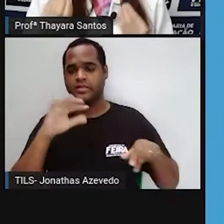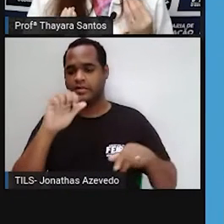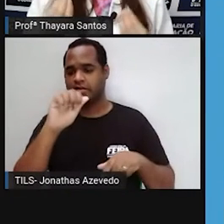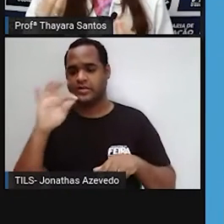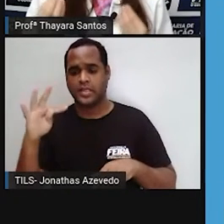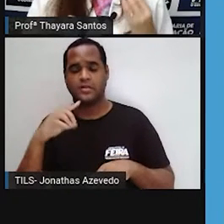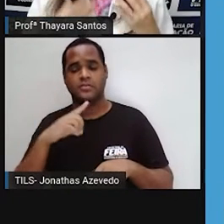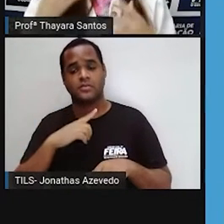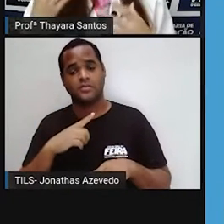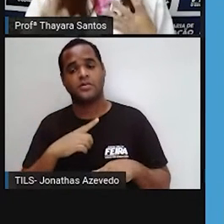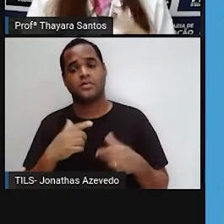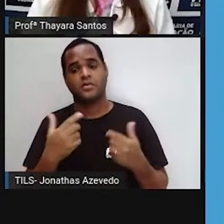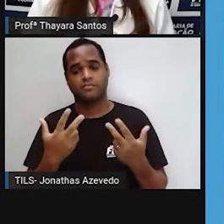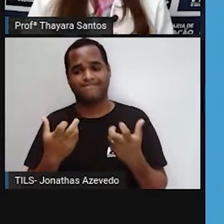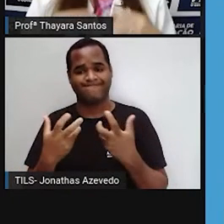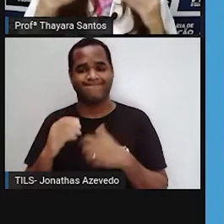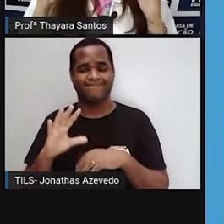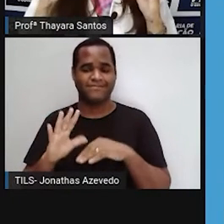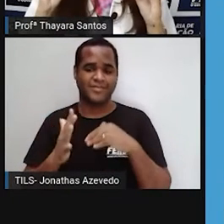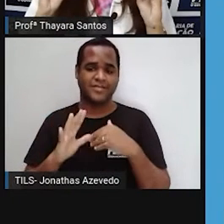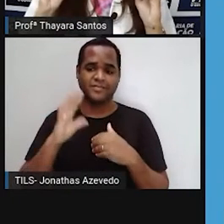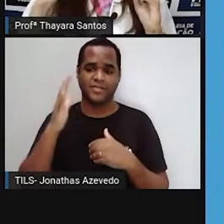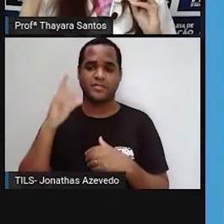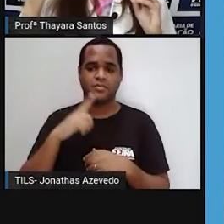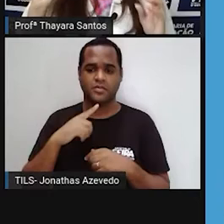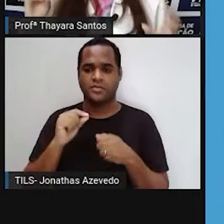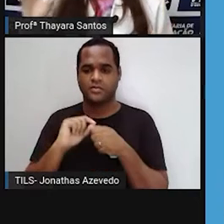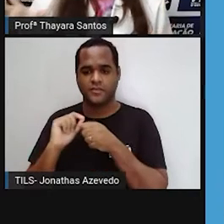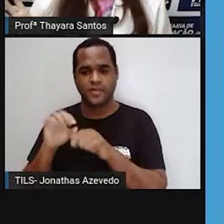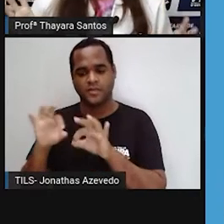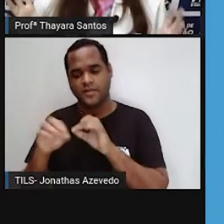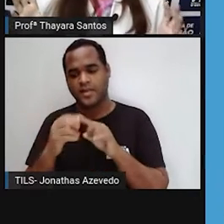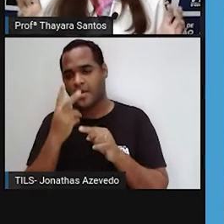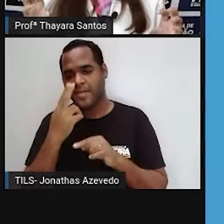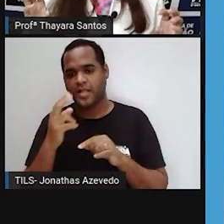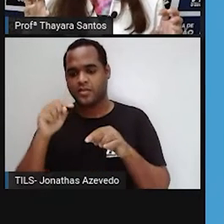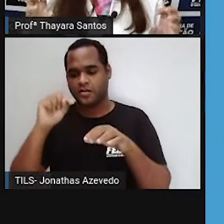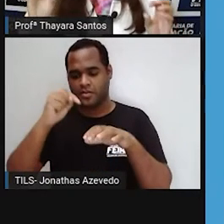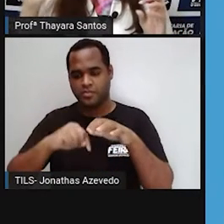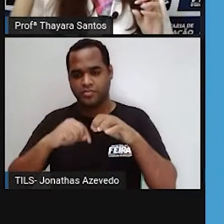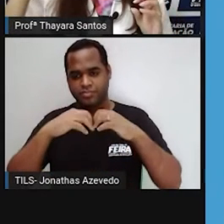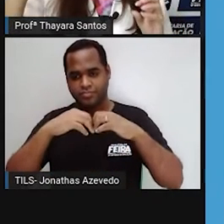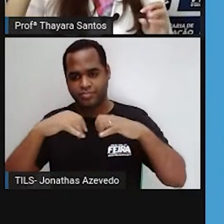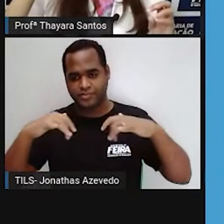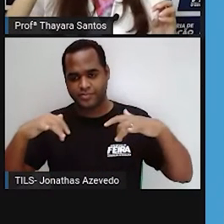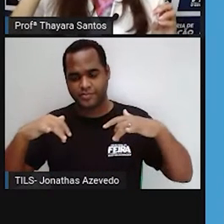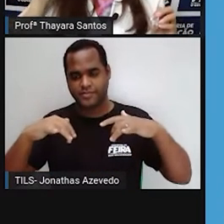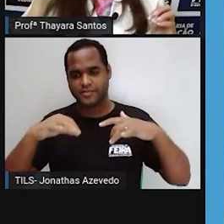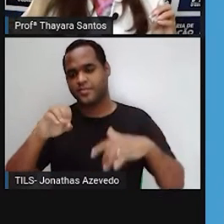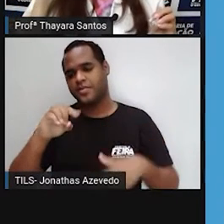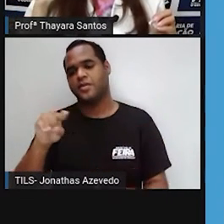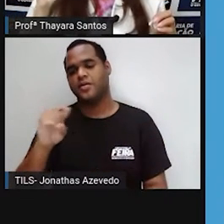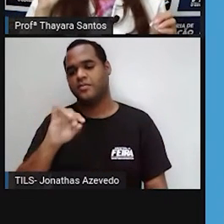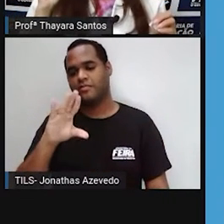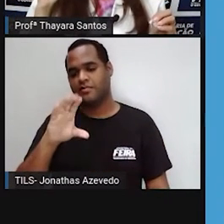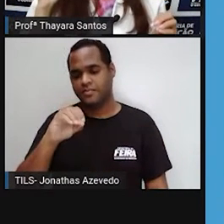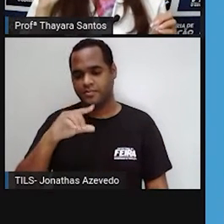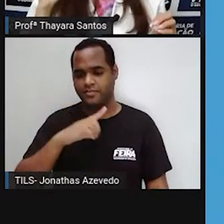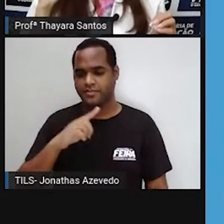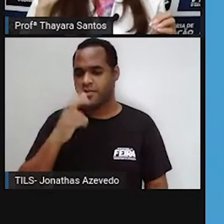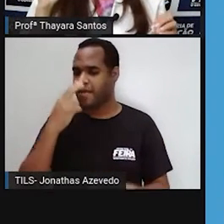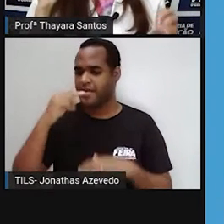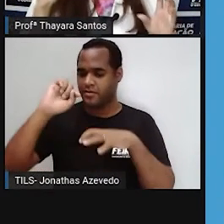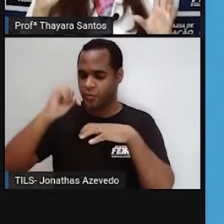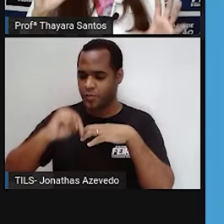feito com que existam buracos nessa camada de ozônio. ela perde essa capacidade de filtrar